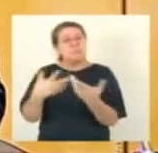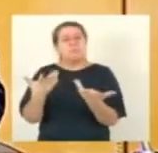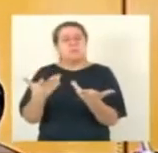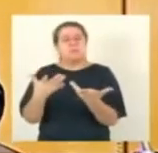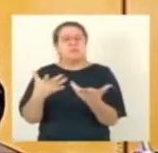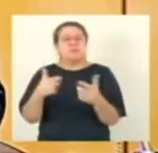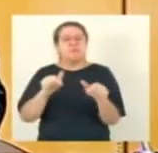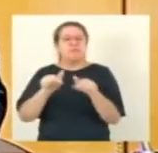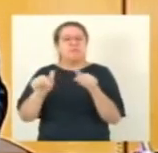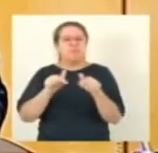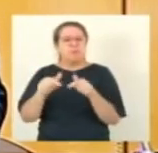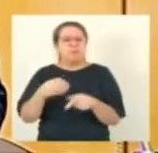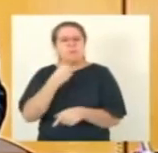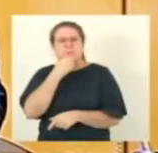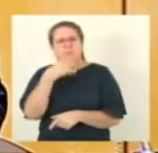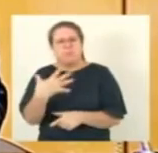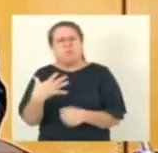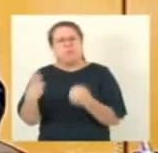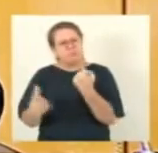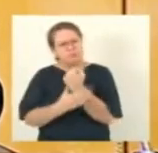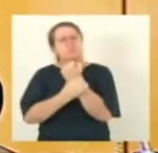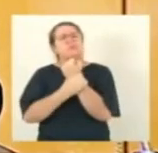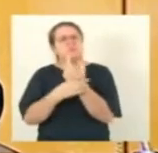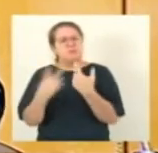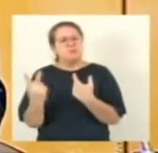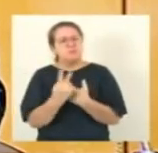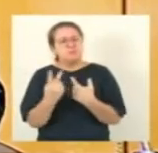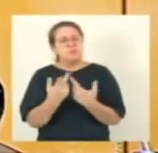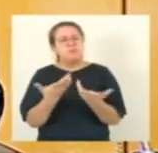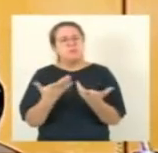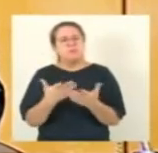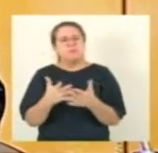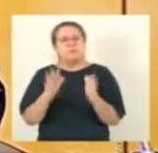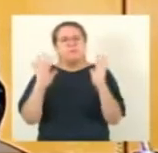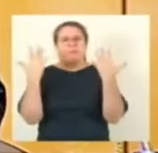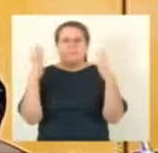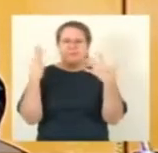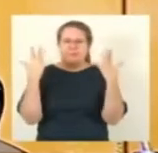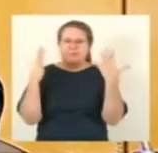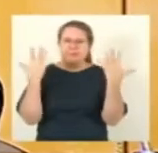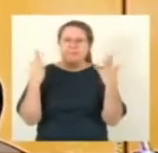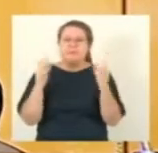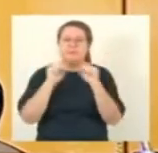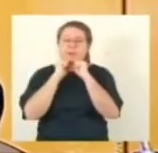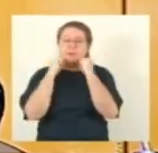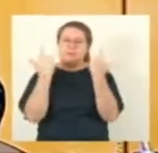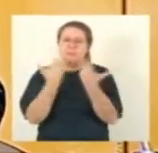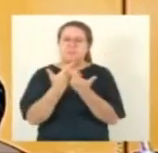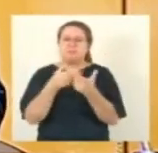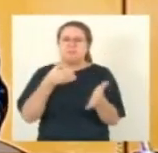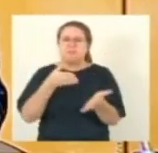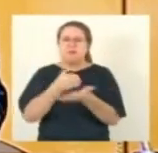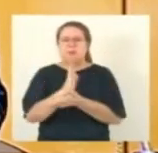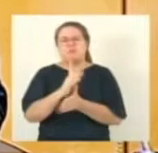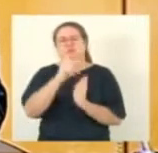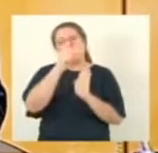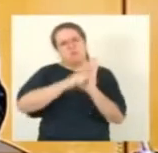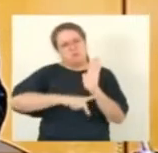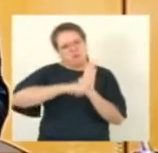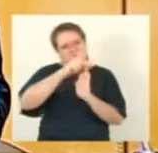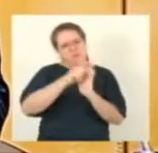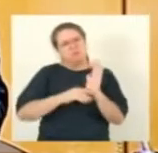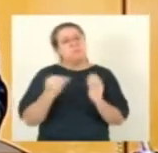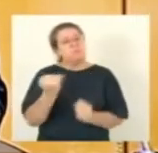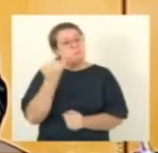seguro então parabéns a iniciativa a Assembleia que aprovou esse projeto importante nesse